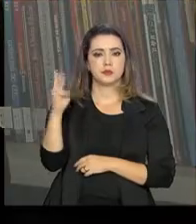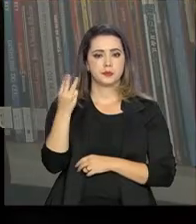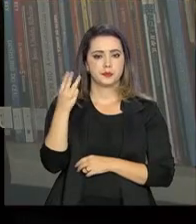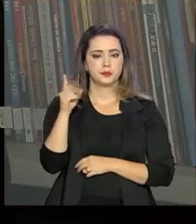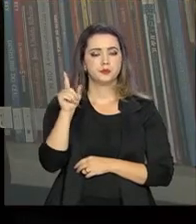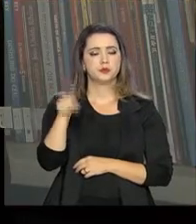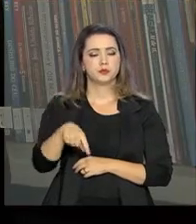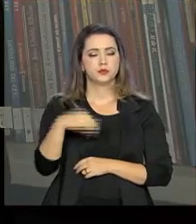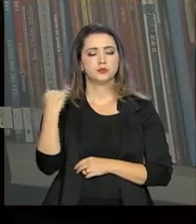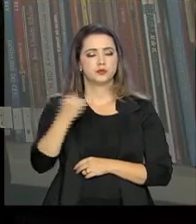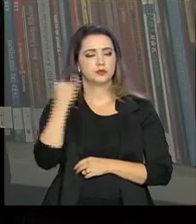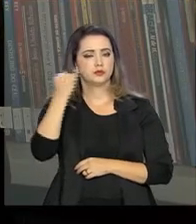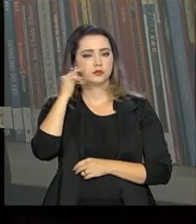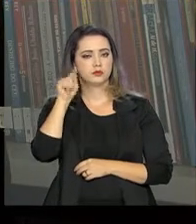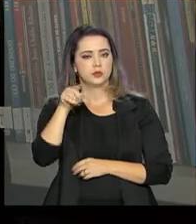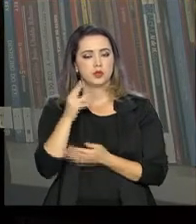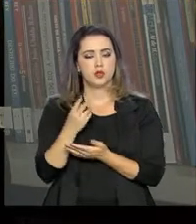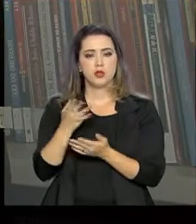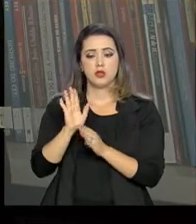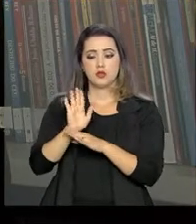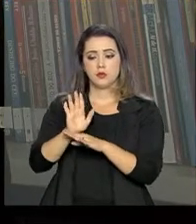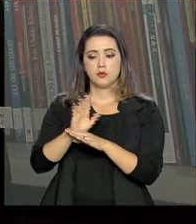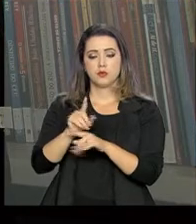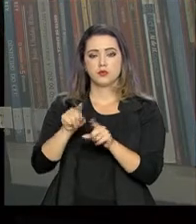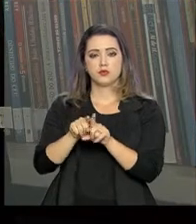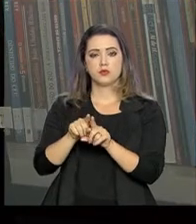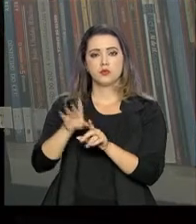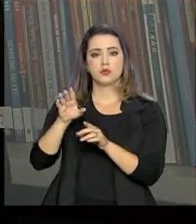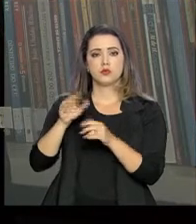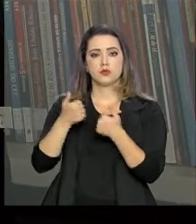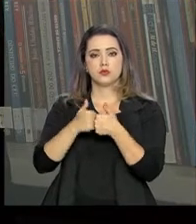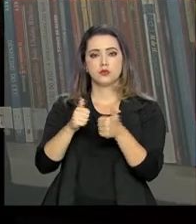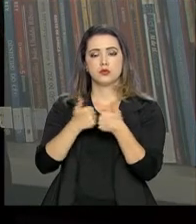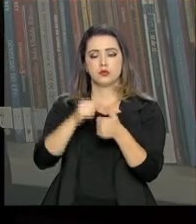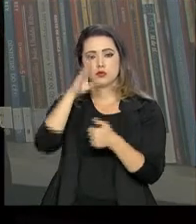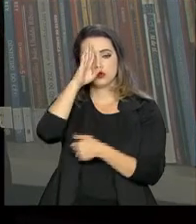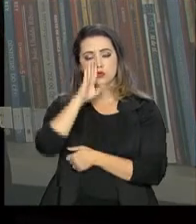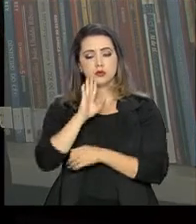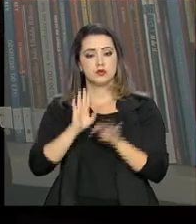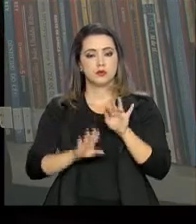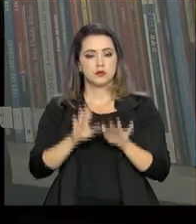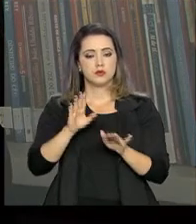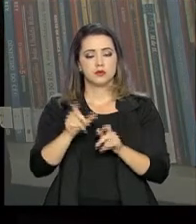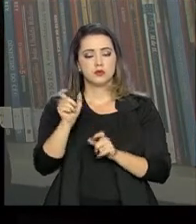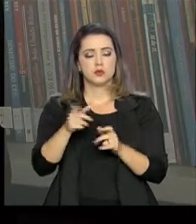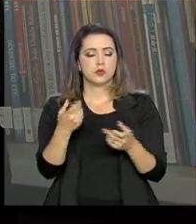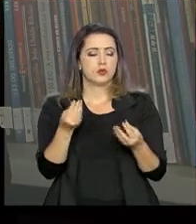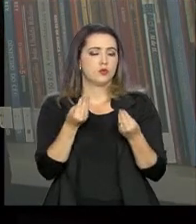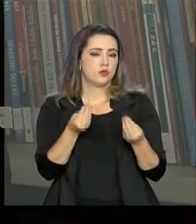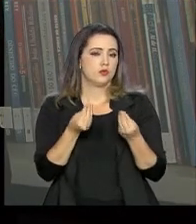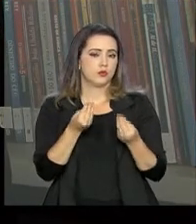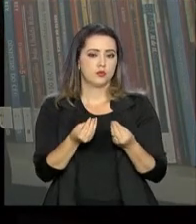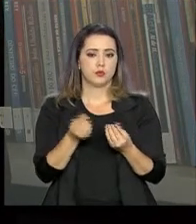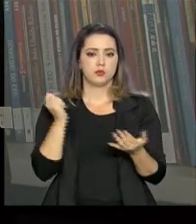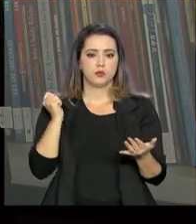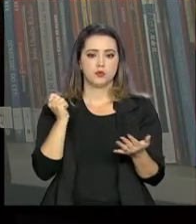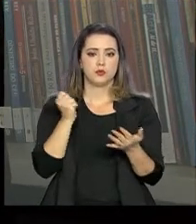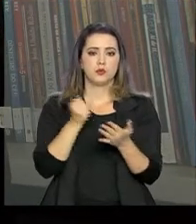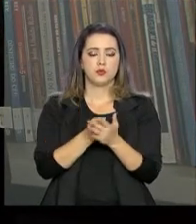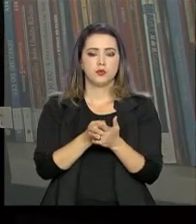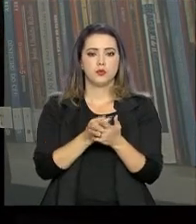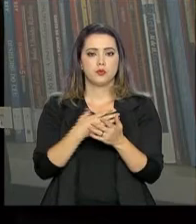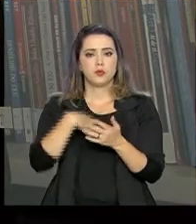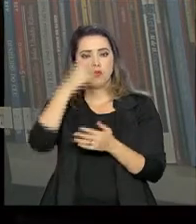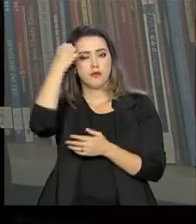É muito importante esse benefício, porque nem todos nós temos a condição de